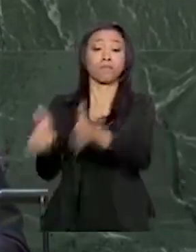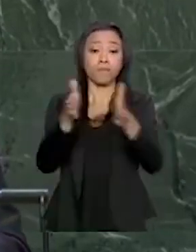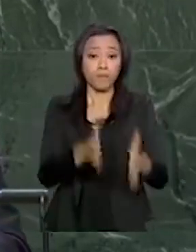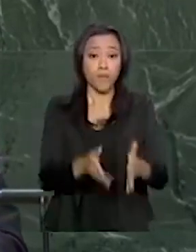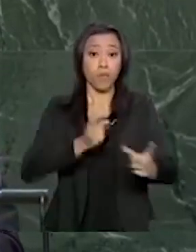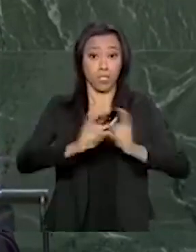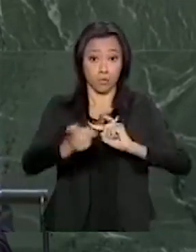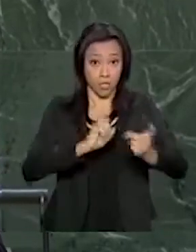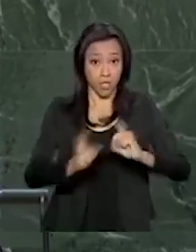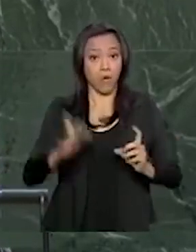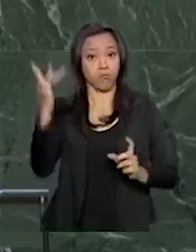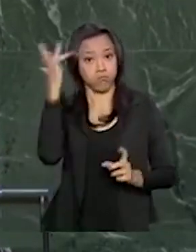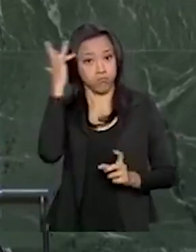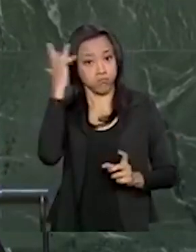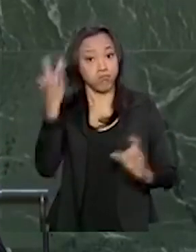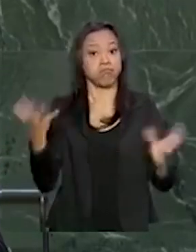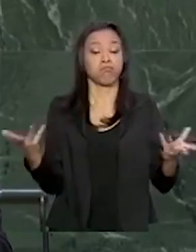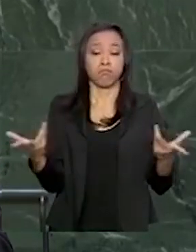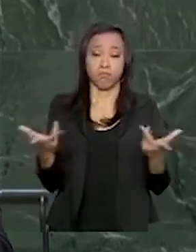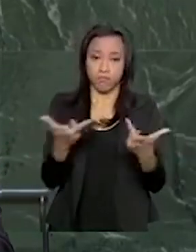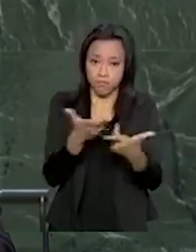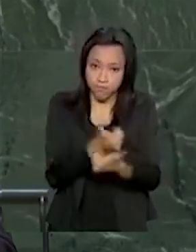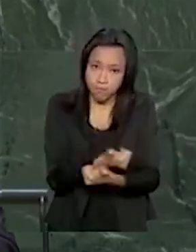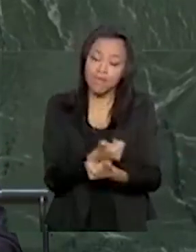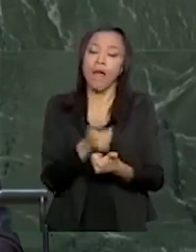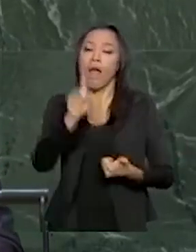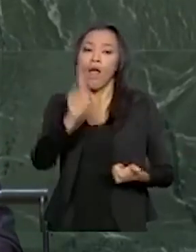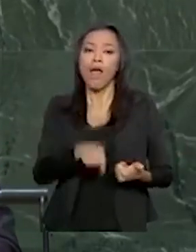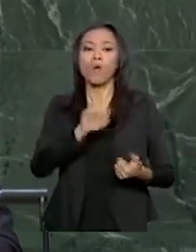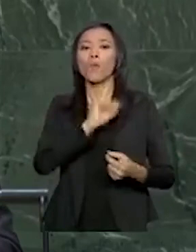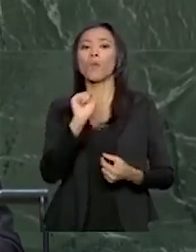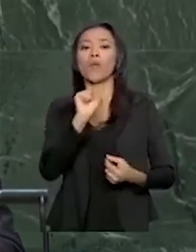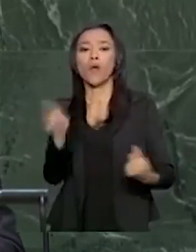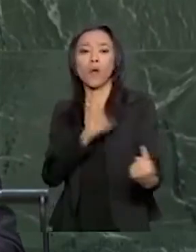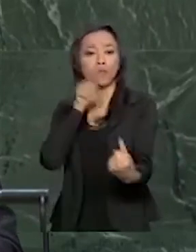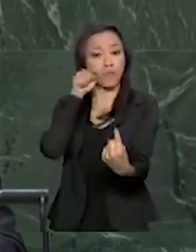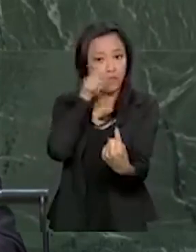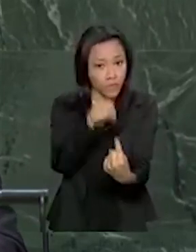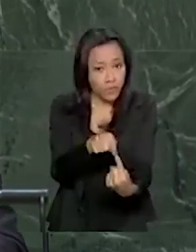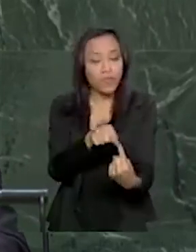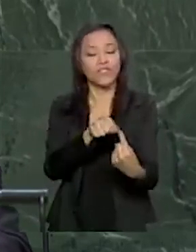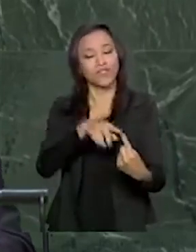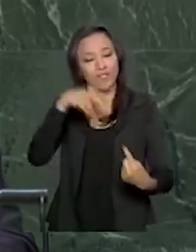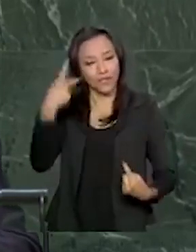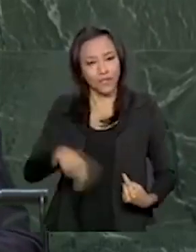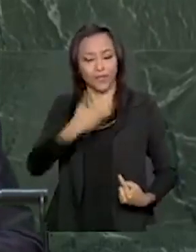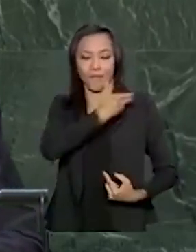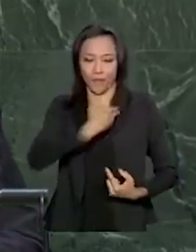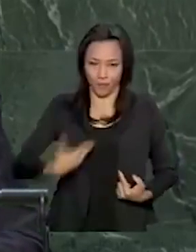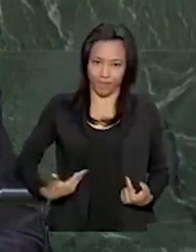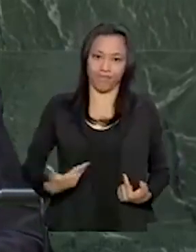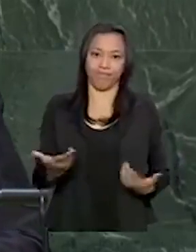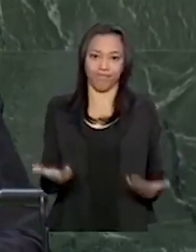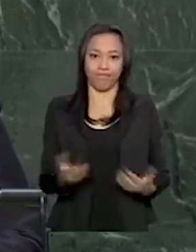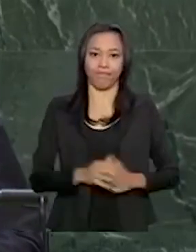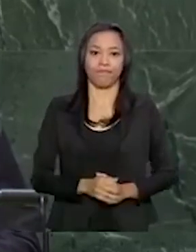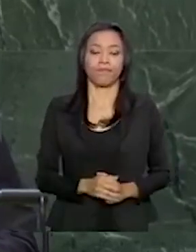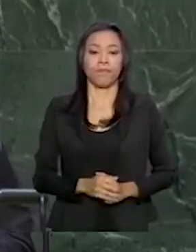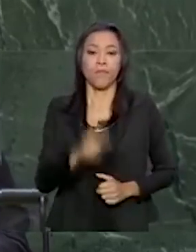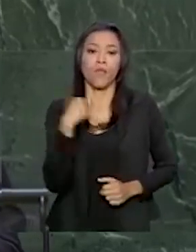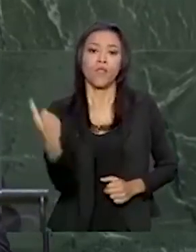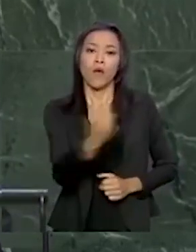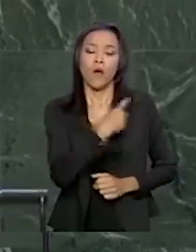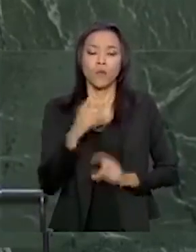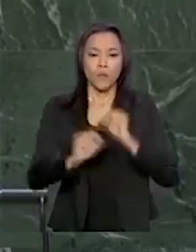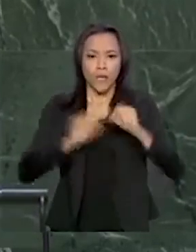competente e os ganhos de produtividade são objetivos imediatos do nosso governo. O estamos